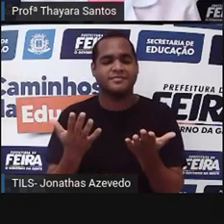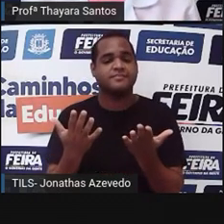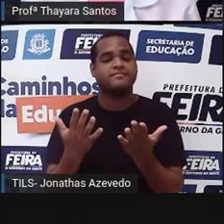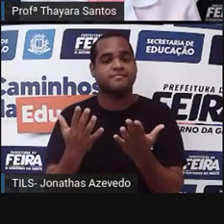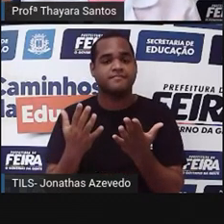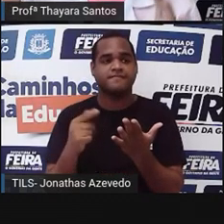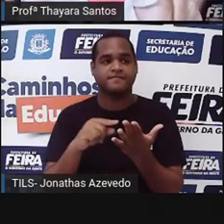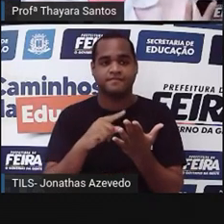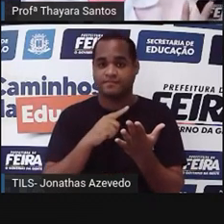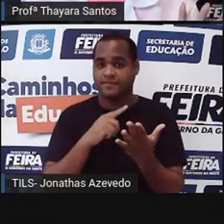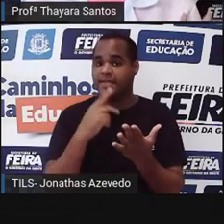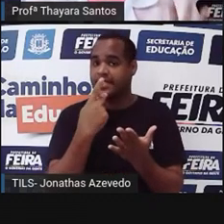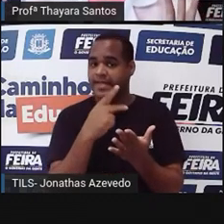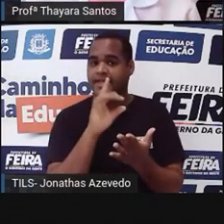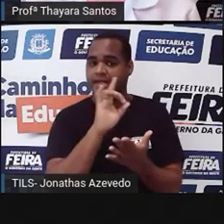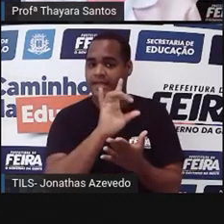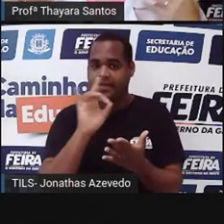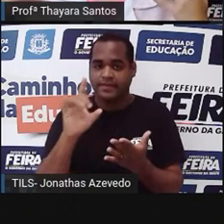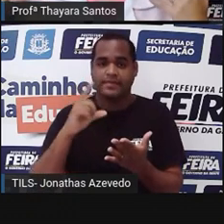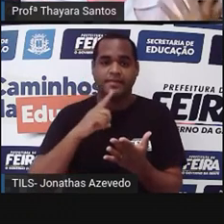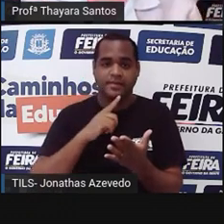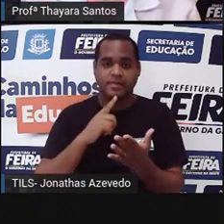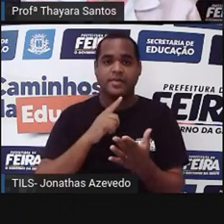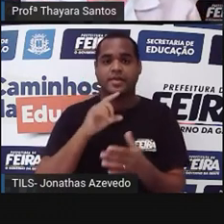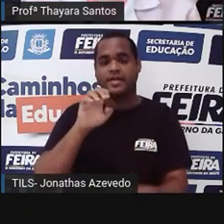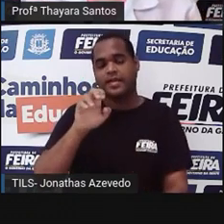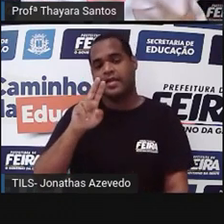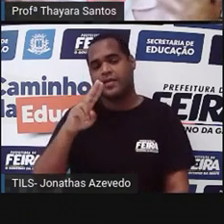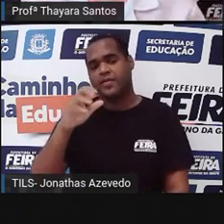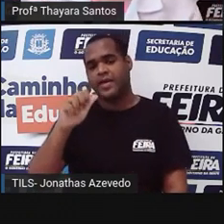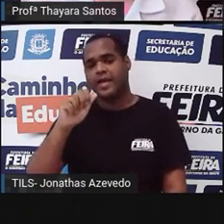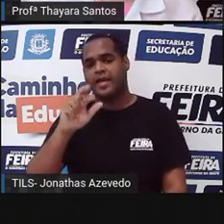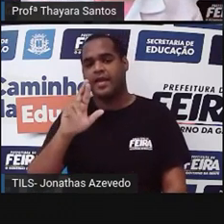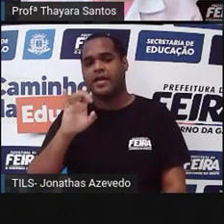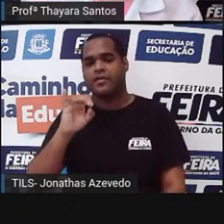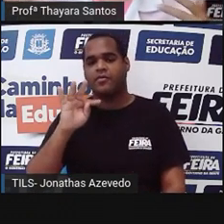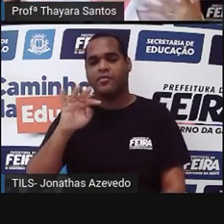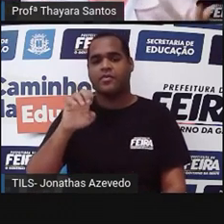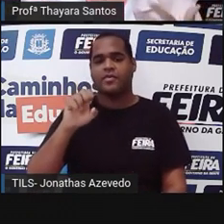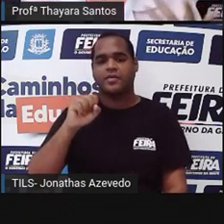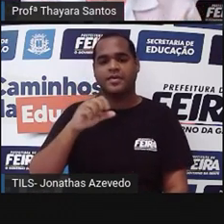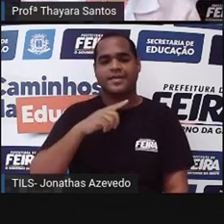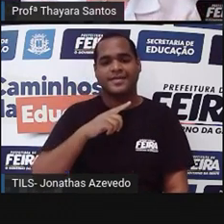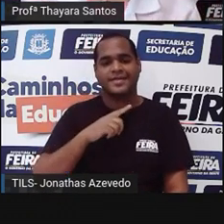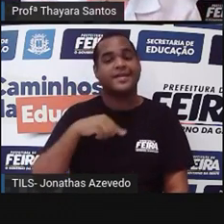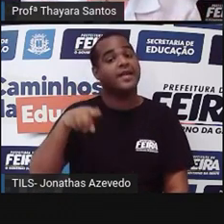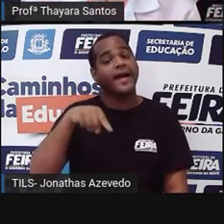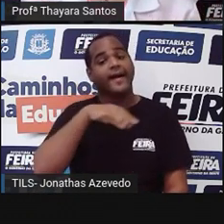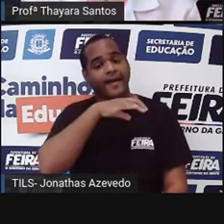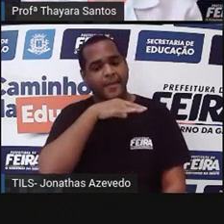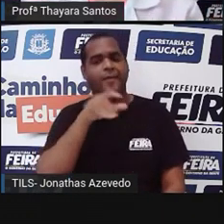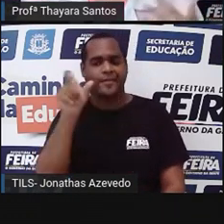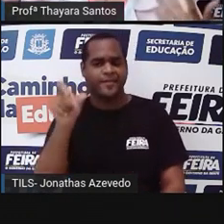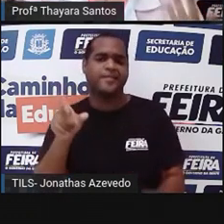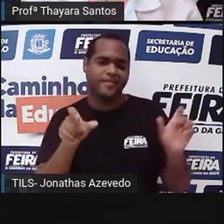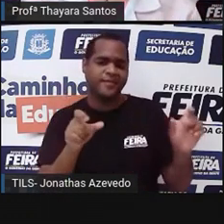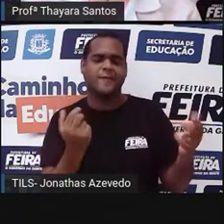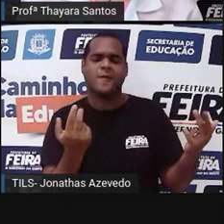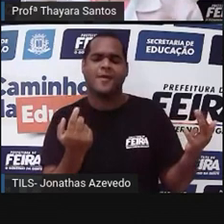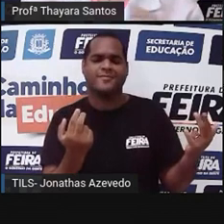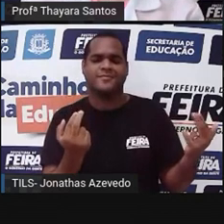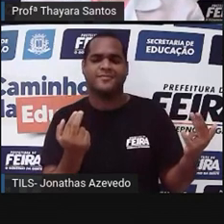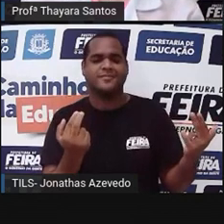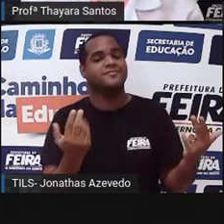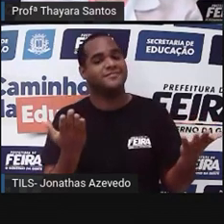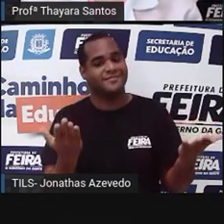Primeira coisa é que todas as plantas são eucariontes, como a gente viu lá nos animais. Os animais também são eucariontes. O que quer dizer